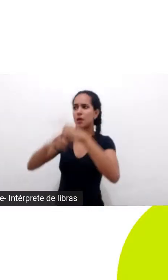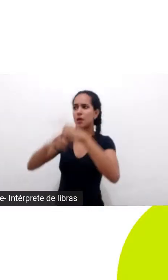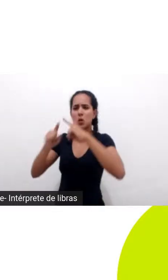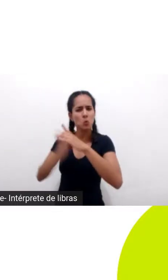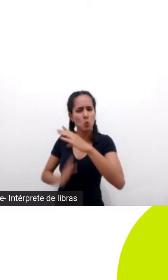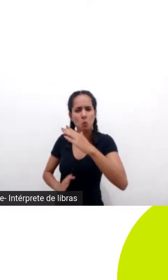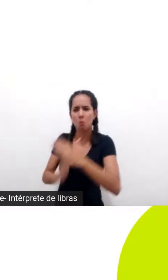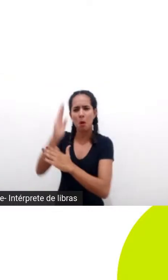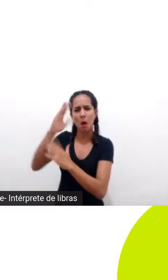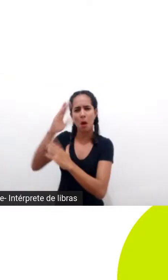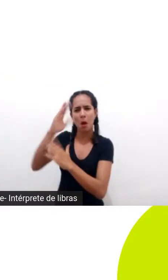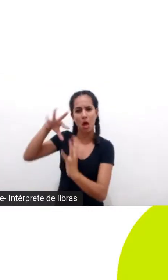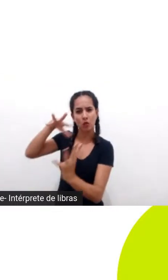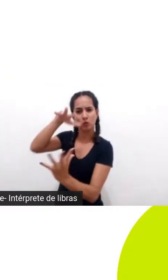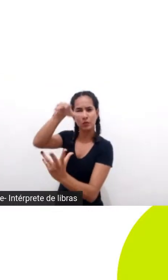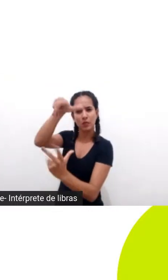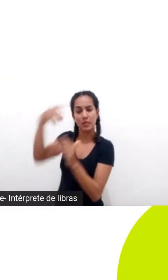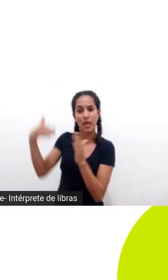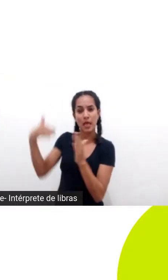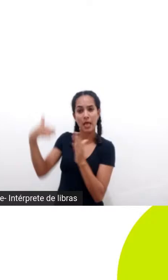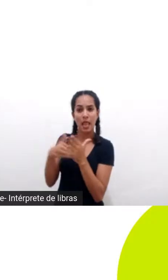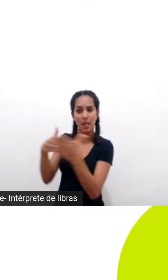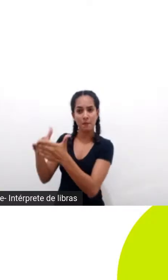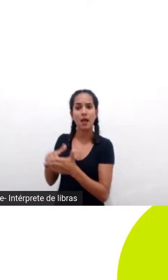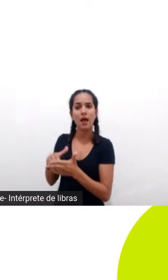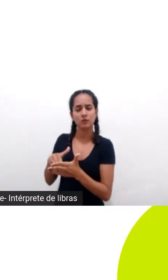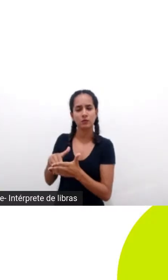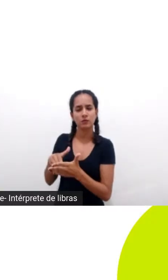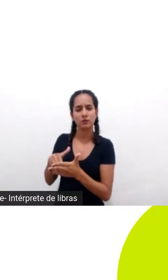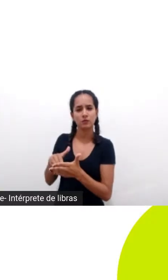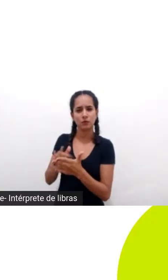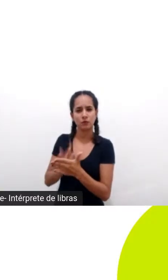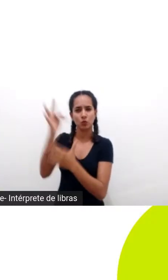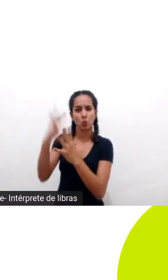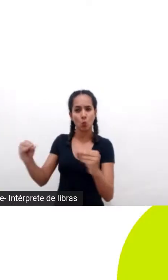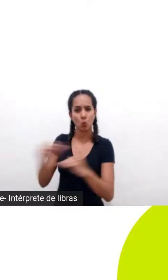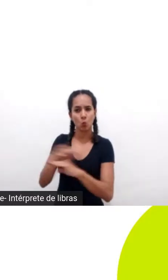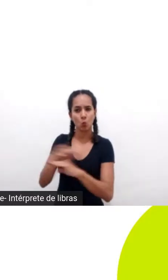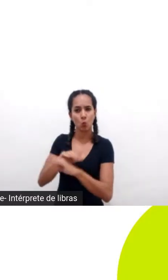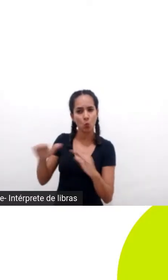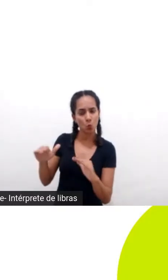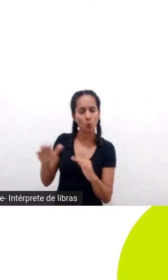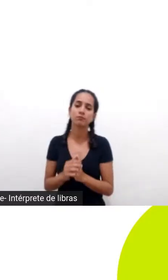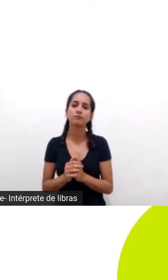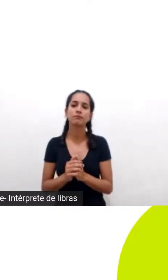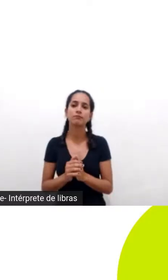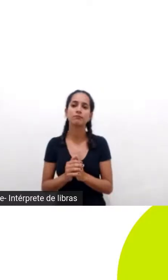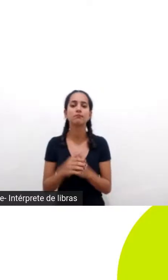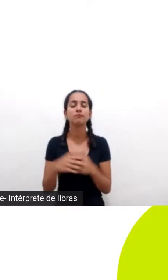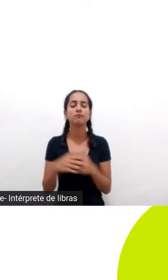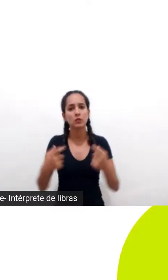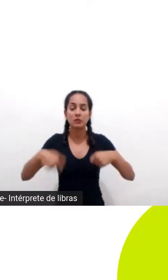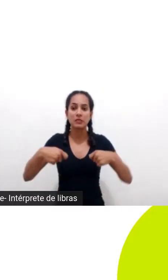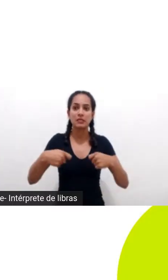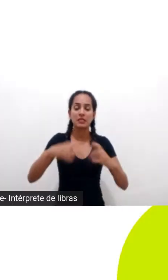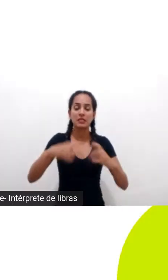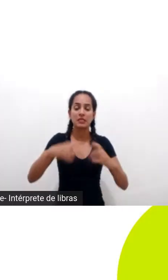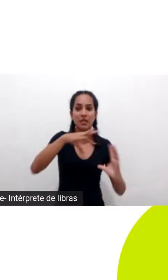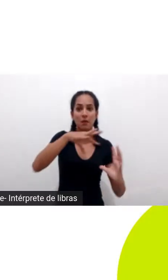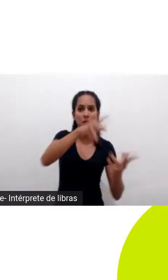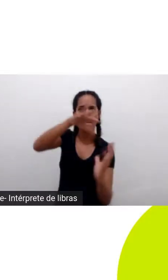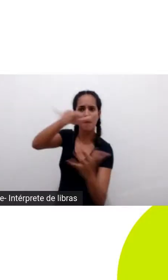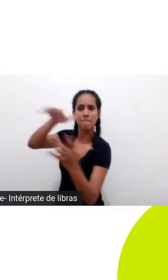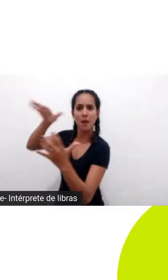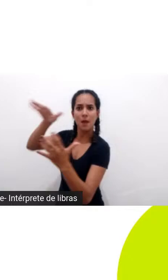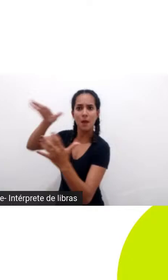planeta limitado como que a gente faz isso então é aquela velha história de que a gente precisa de 10 planetas talvez para consumir como um